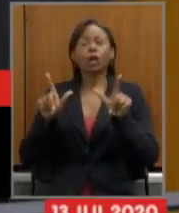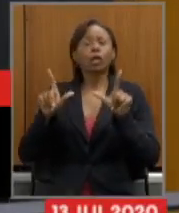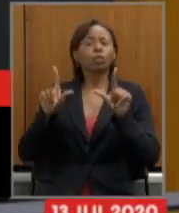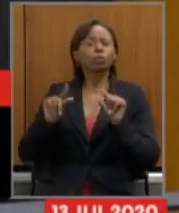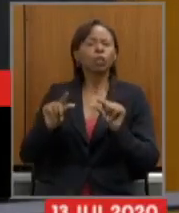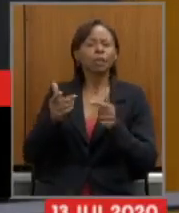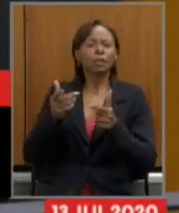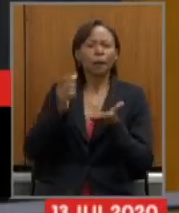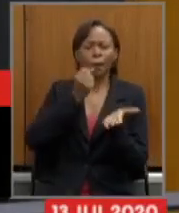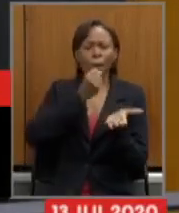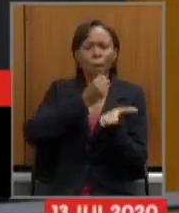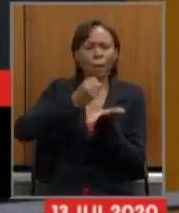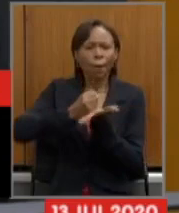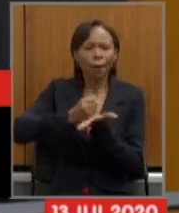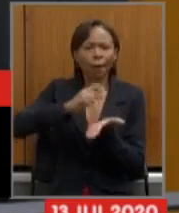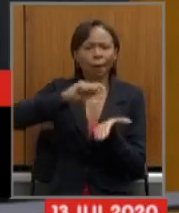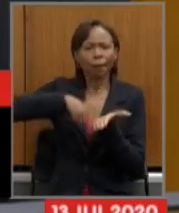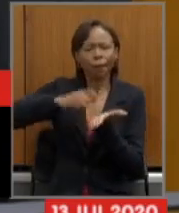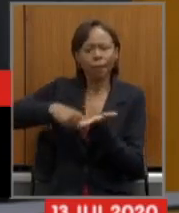contratos administrativos,